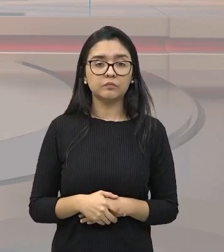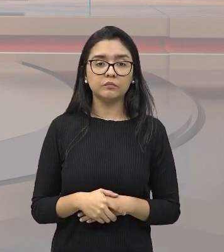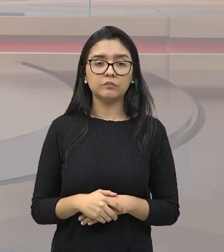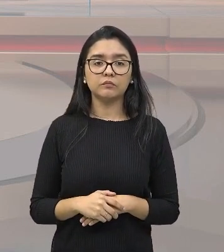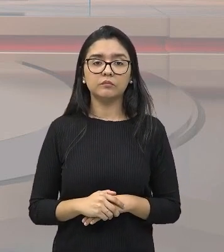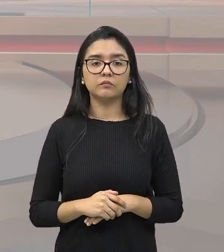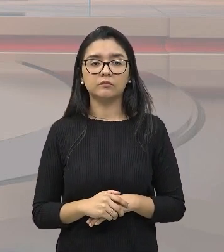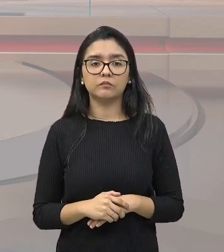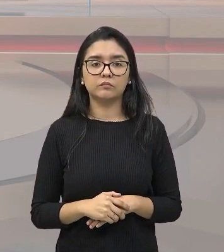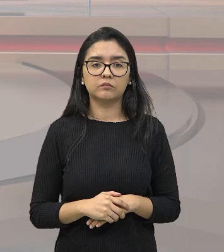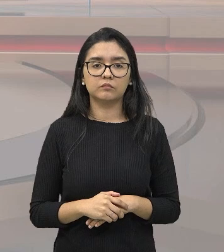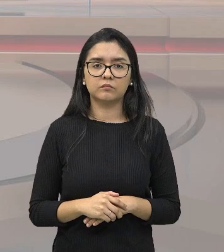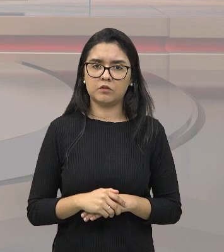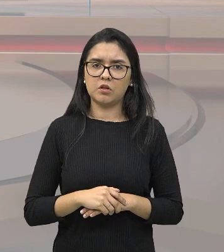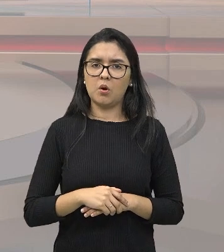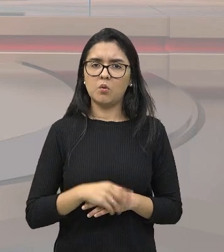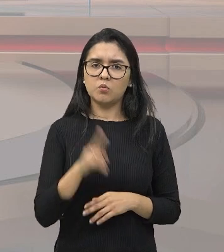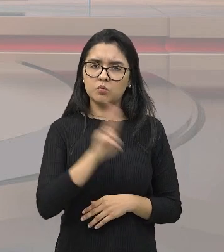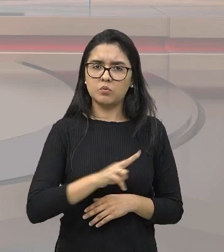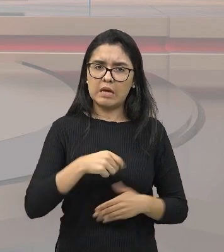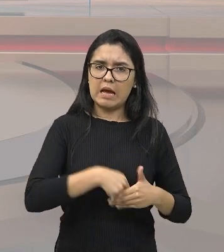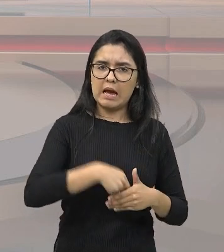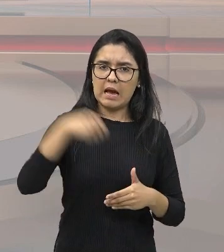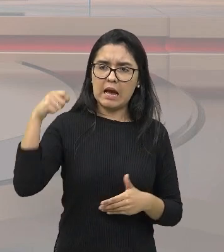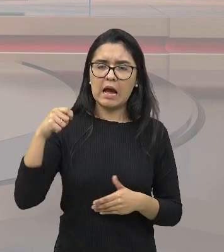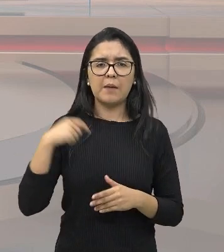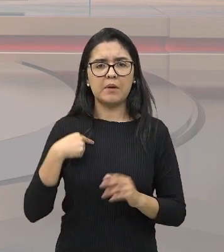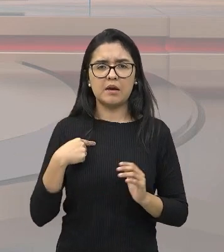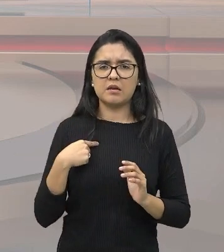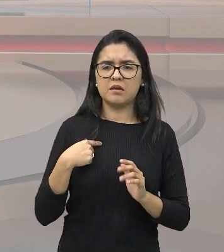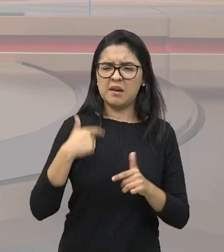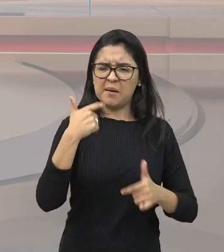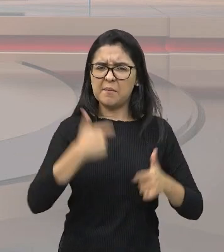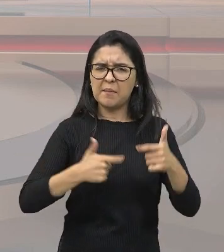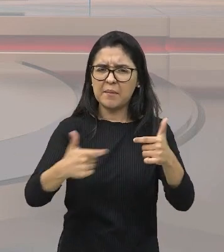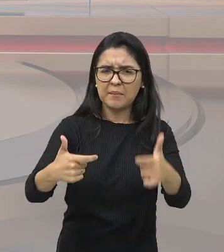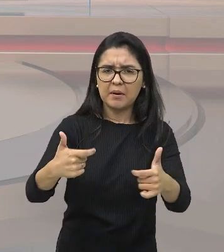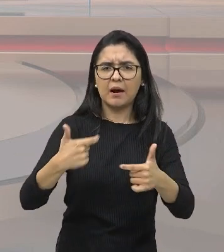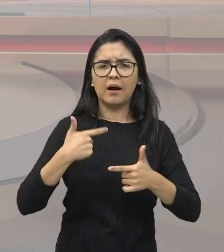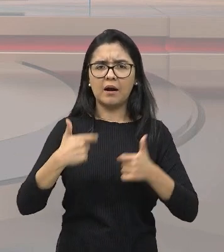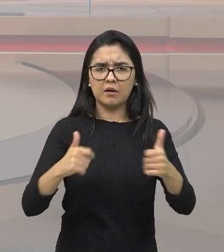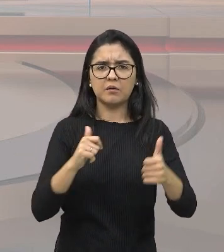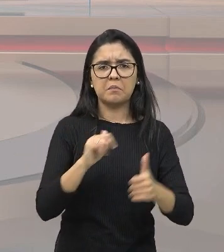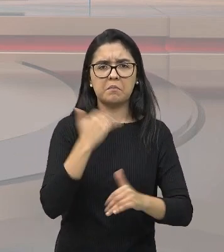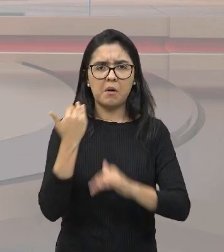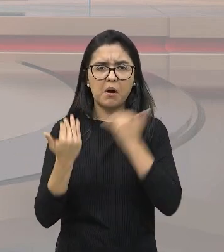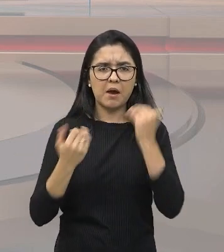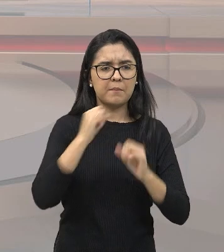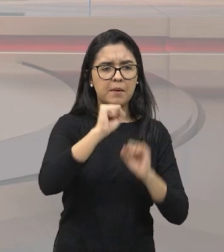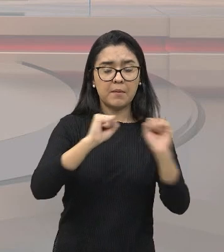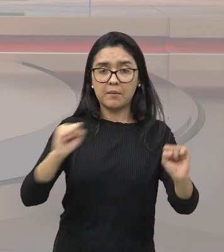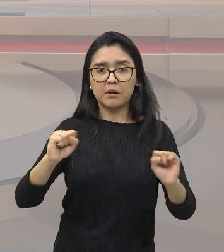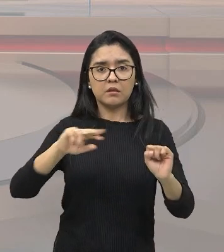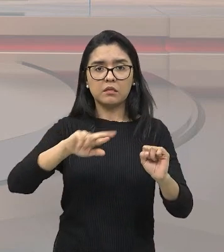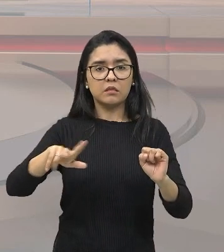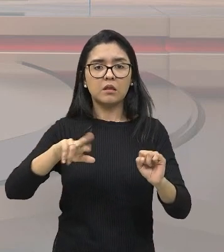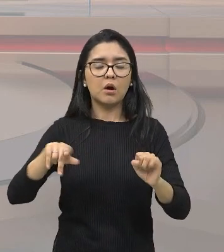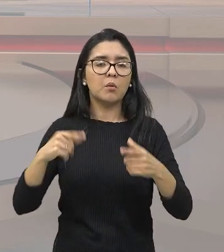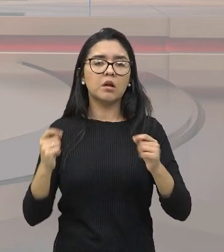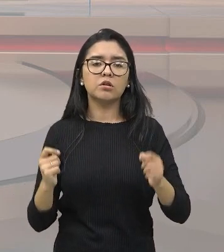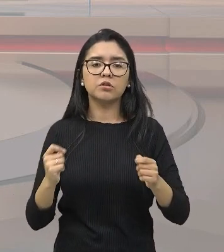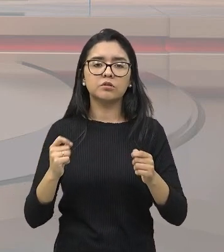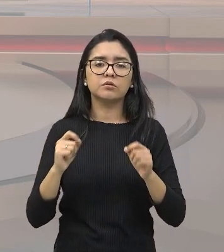Ao invés de pegar as armas e ir para as ruas de brigar de matar ou de morrer, simplesmente eles cruzavam os braços